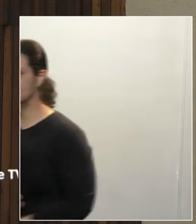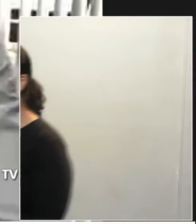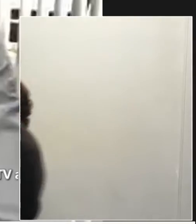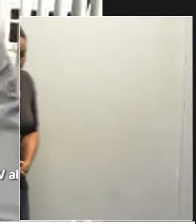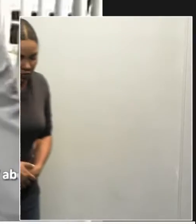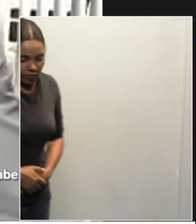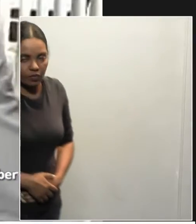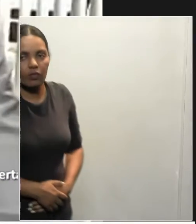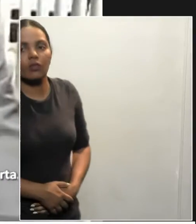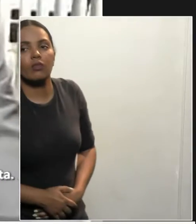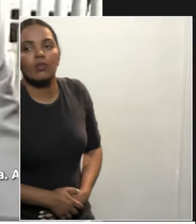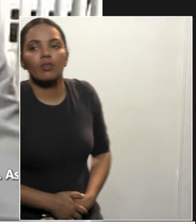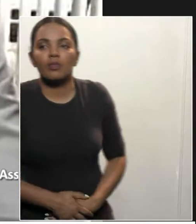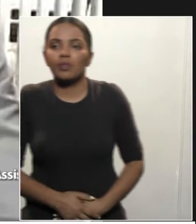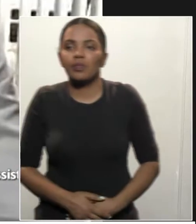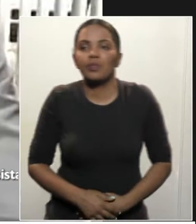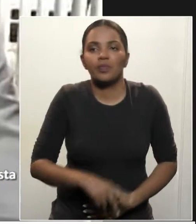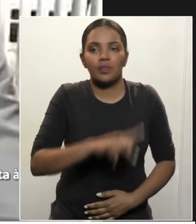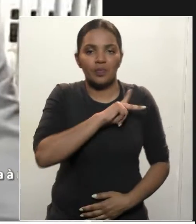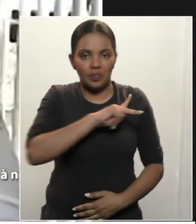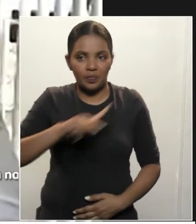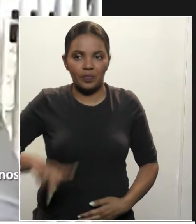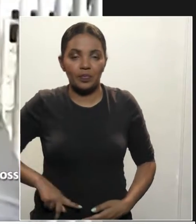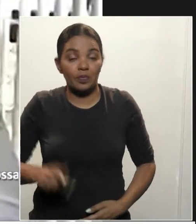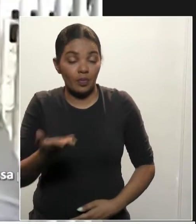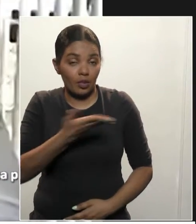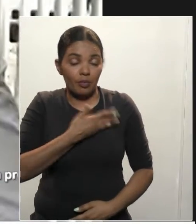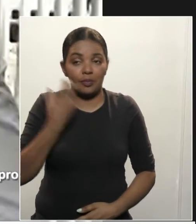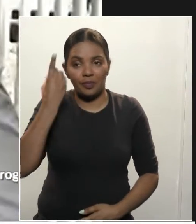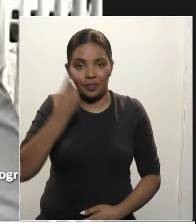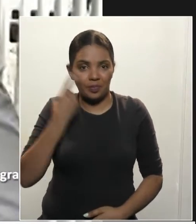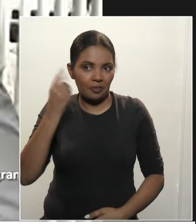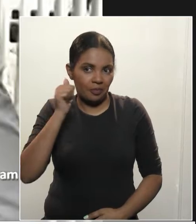Senhor presidente, colegas deputados e deputadas,